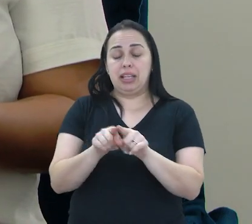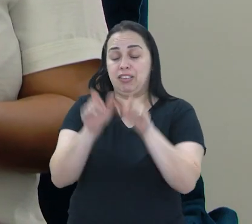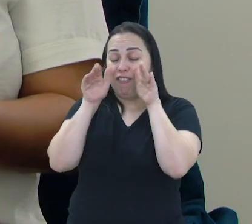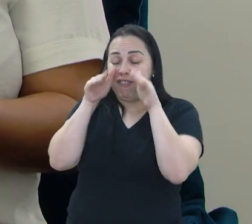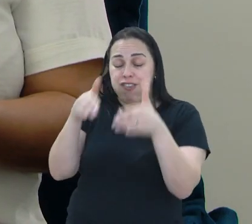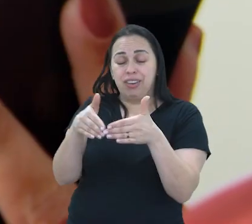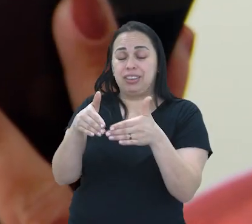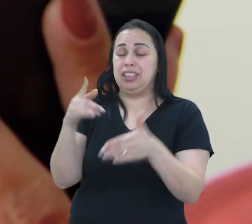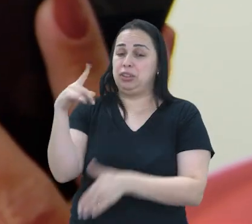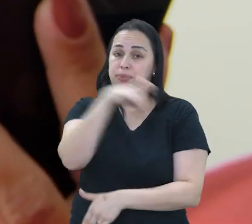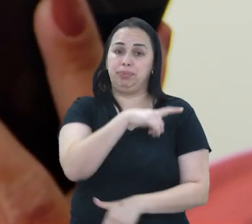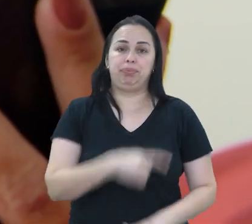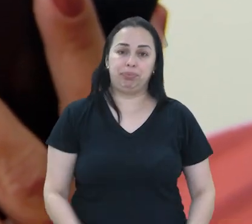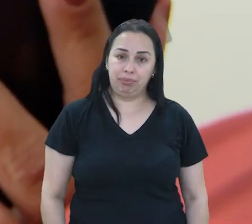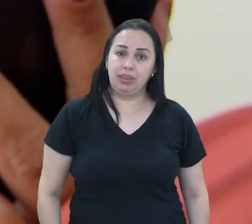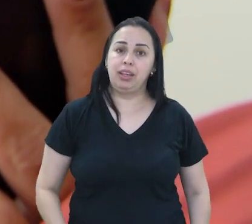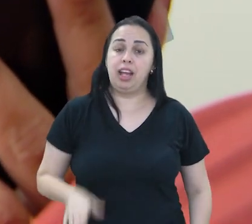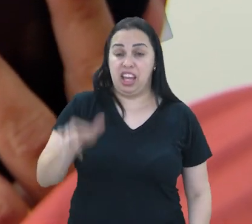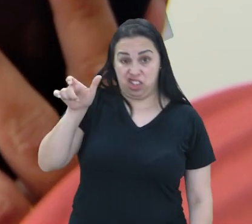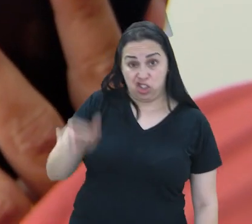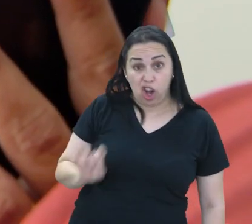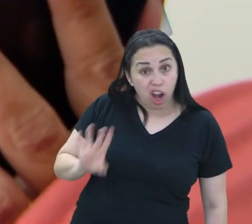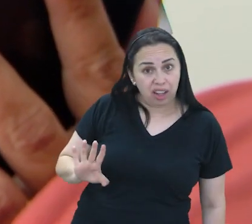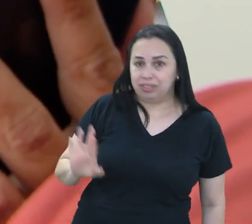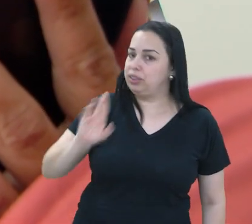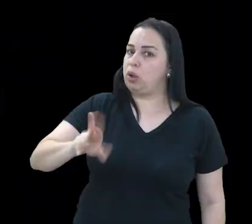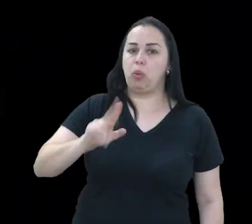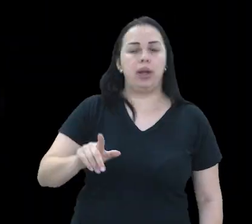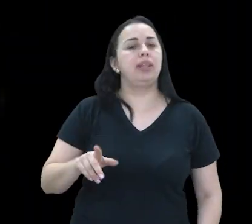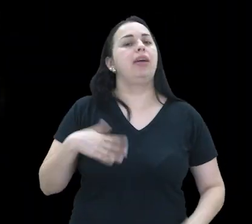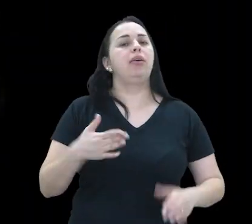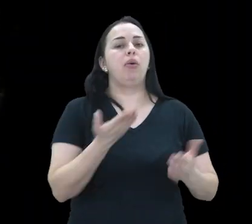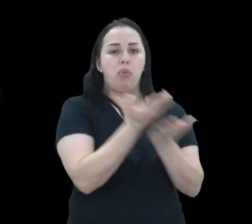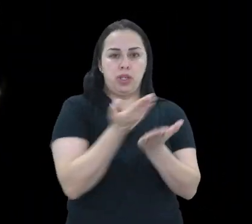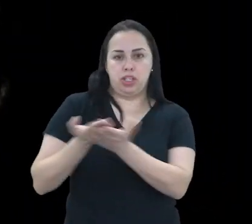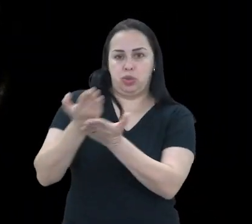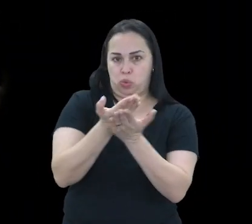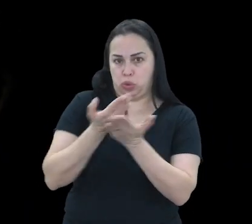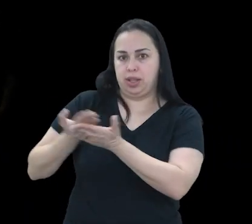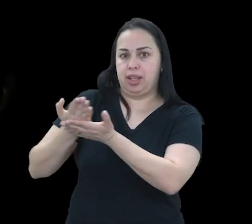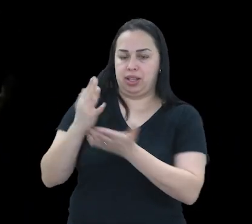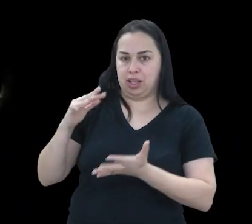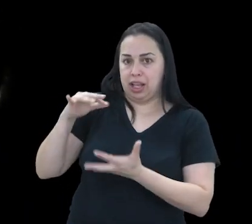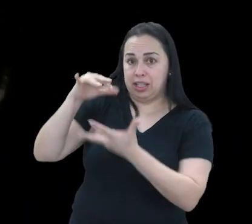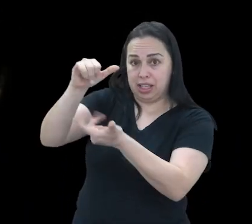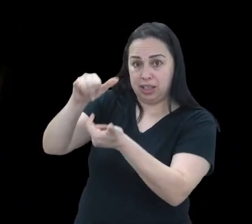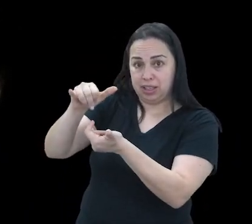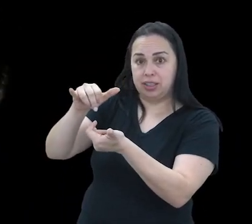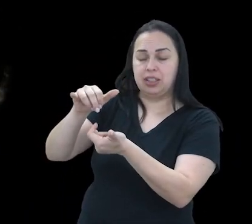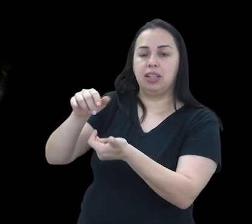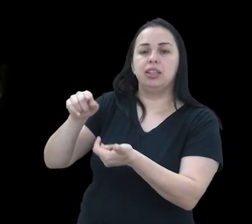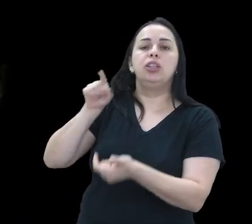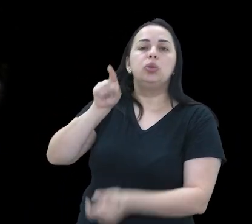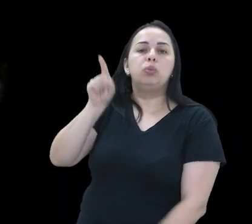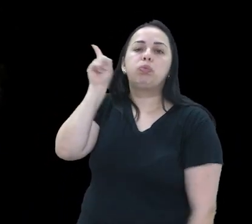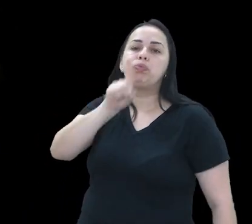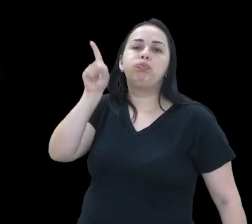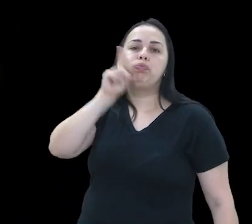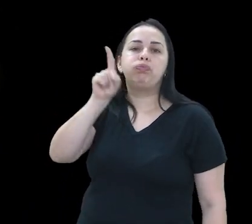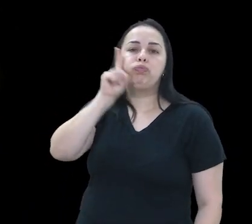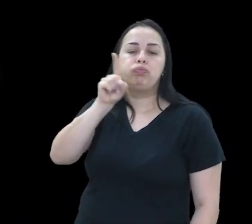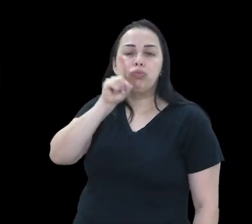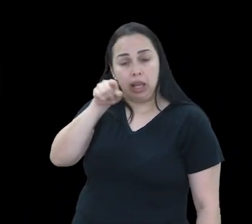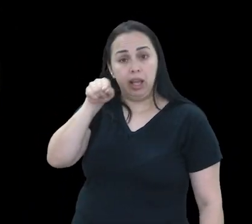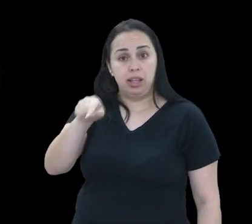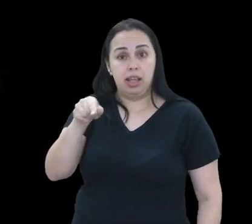concentração. E isso não é exclusivo da Valéria. Segundo um estudo desenvolvido por cientistas da Universidade de